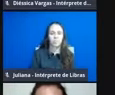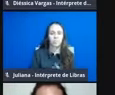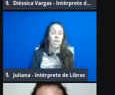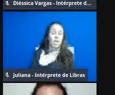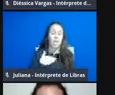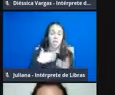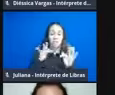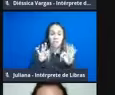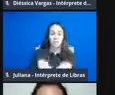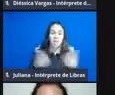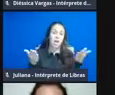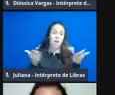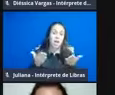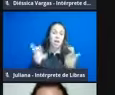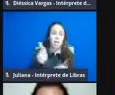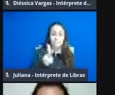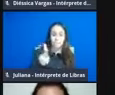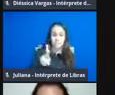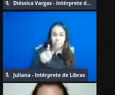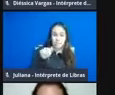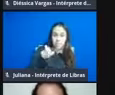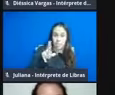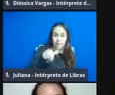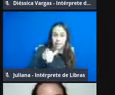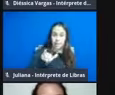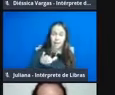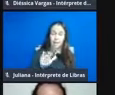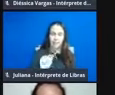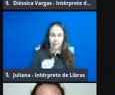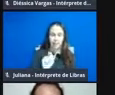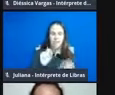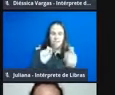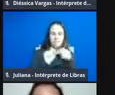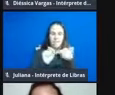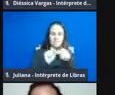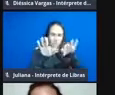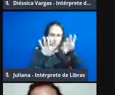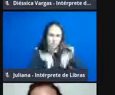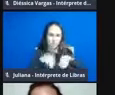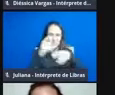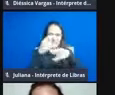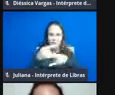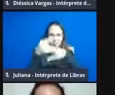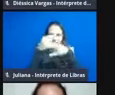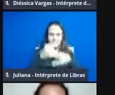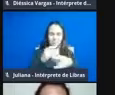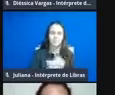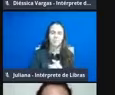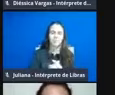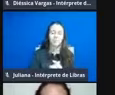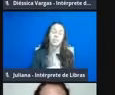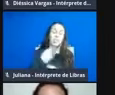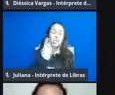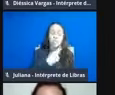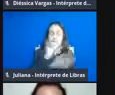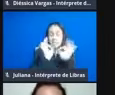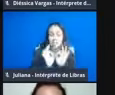isso, agora eu deixo para a professora André, então, fazer o encerramento, e a gente se coloca, então, aí para qualquer